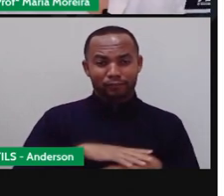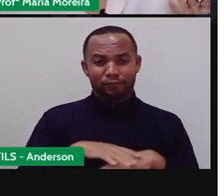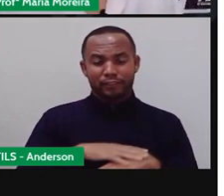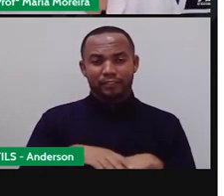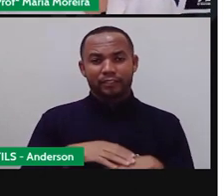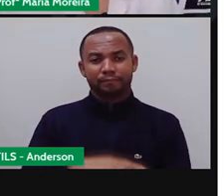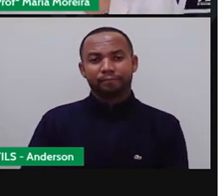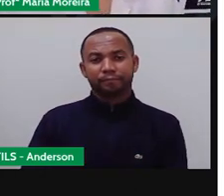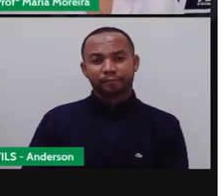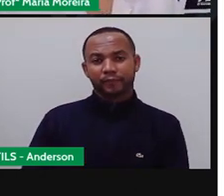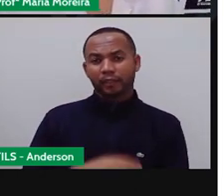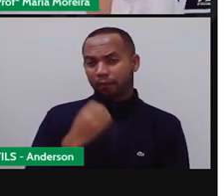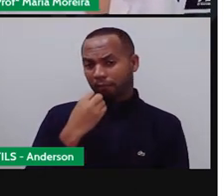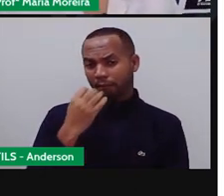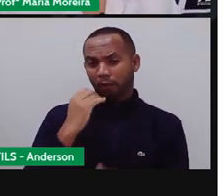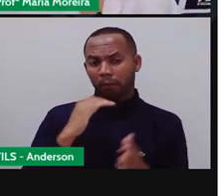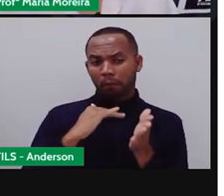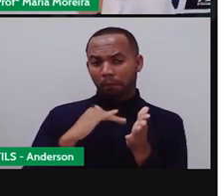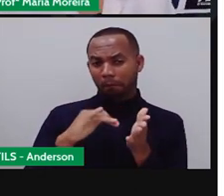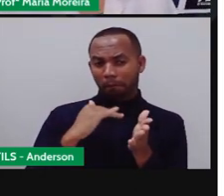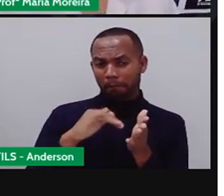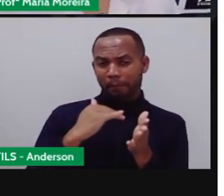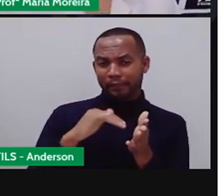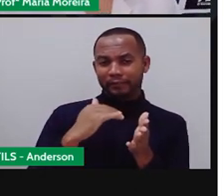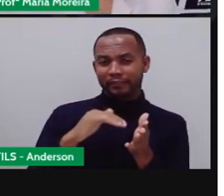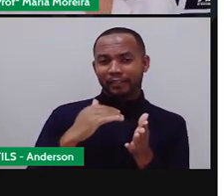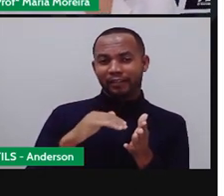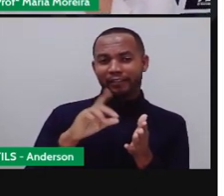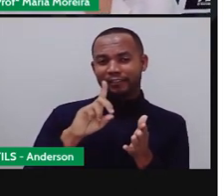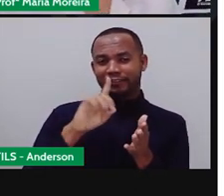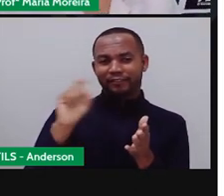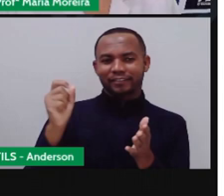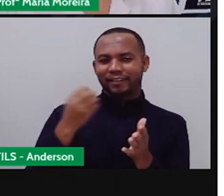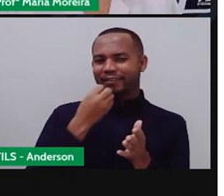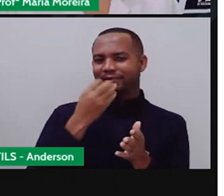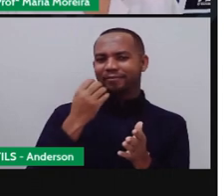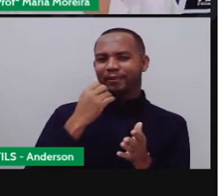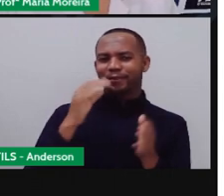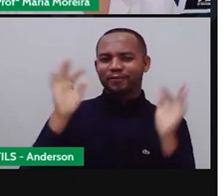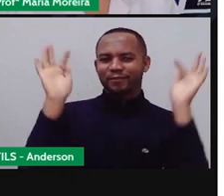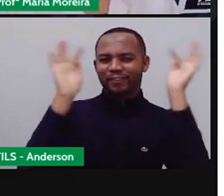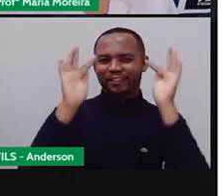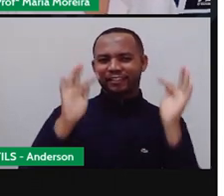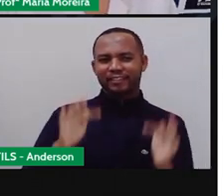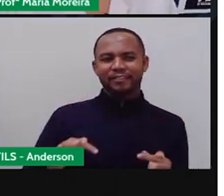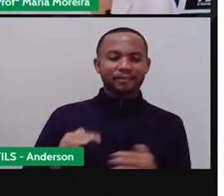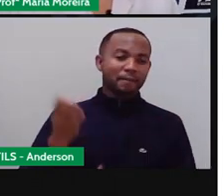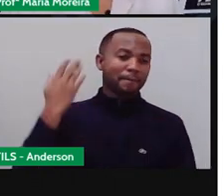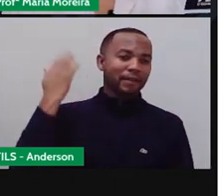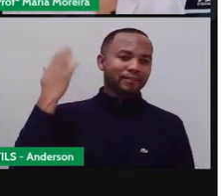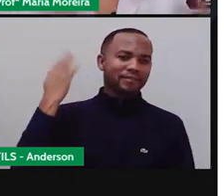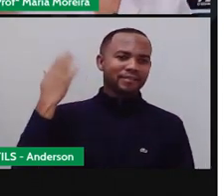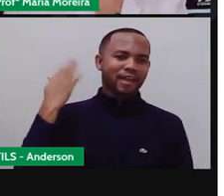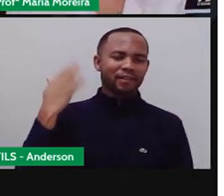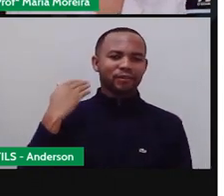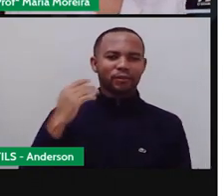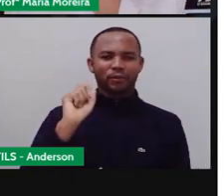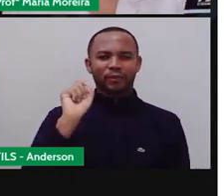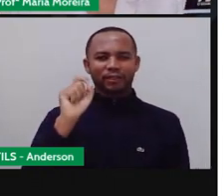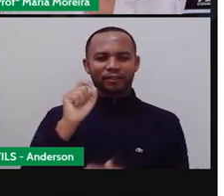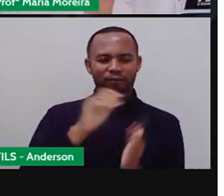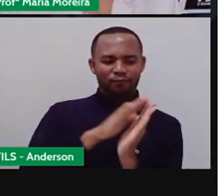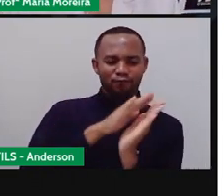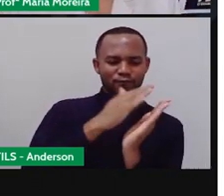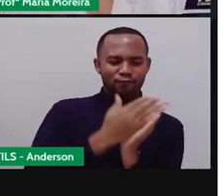Bom, compartilhar os bons momentos. Se antes, né, as fotos eram tiradas para ficar guardada nos álbuns, né? Então, eu tenho aí vários